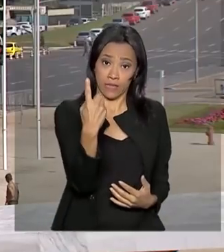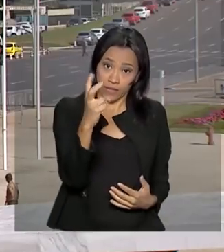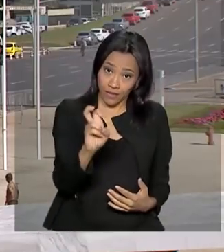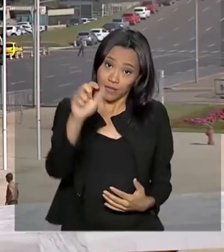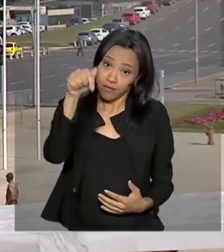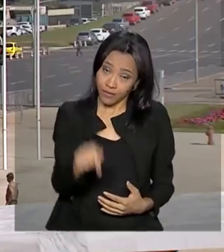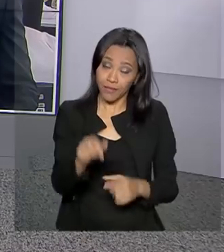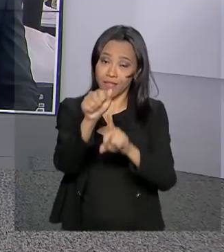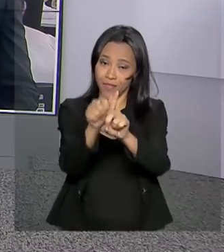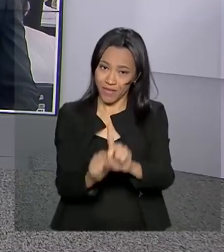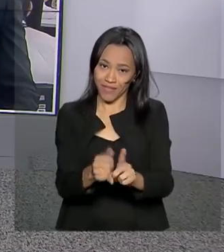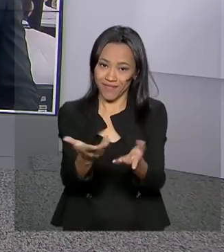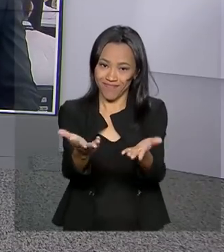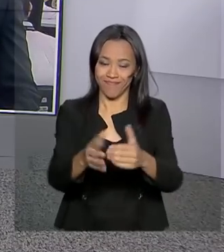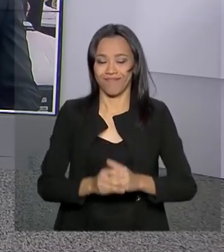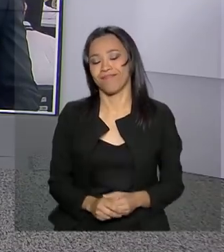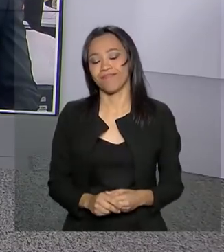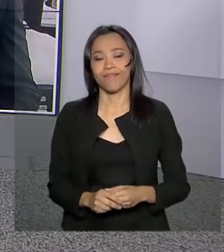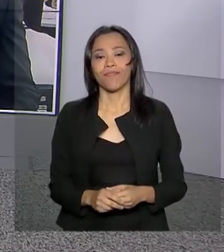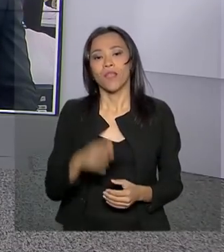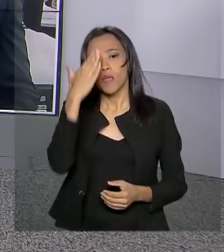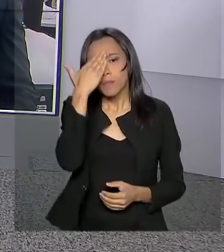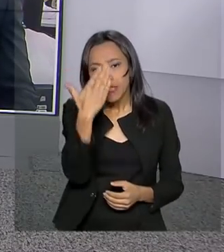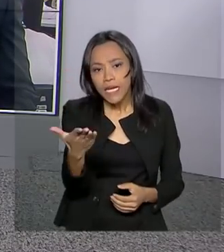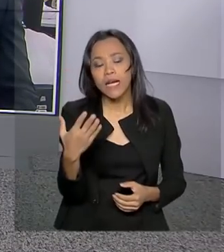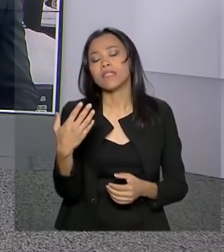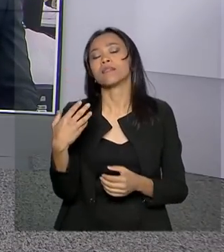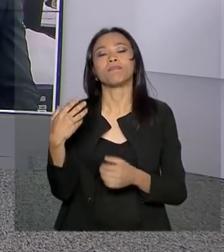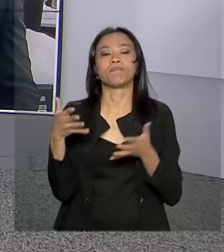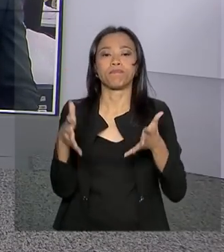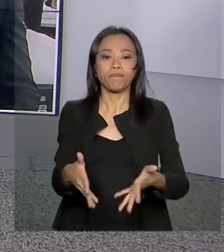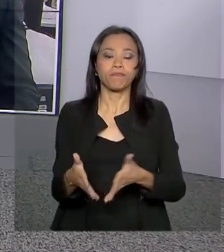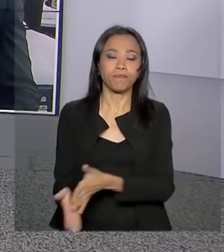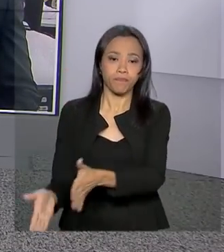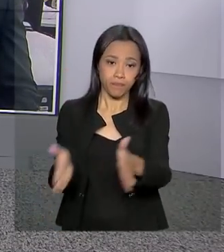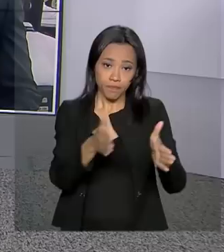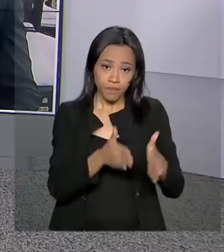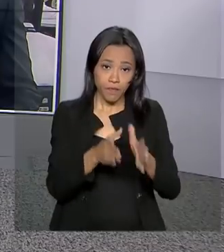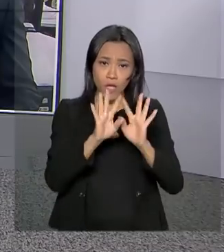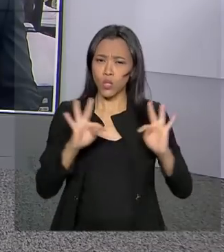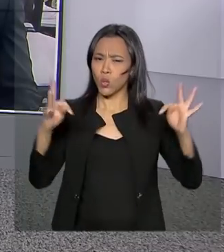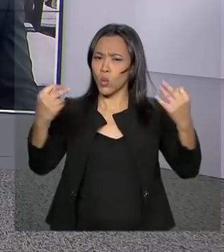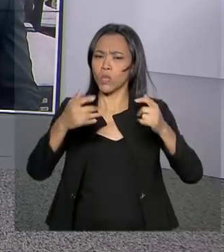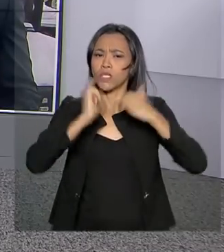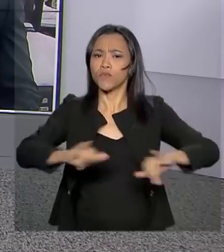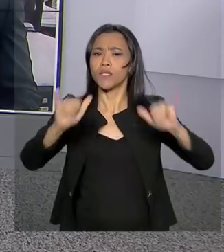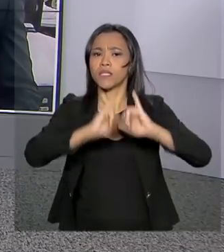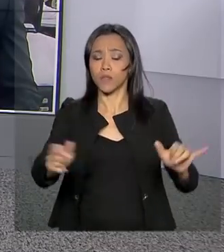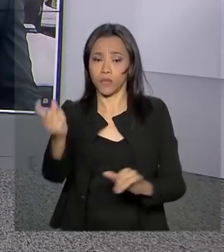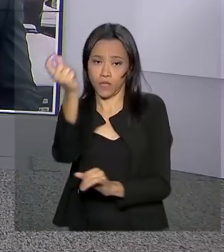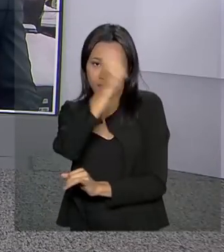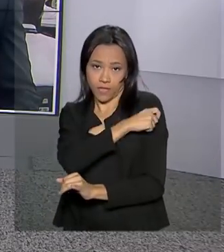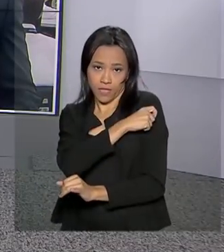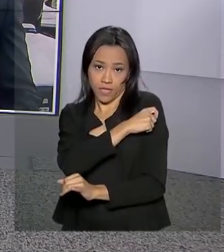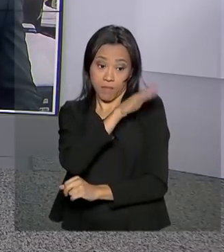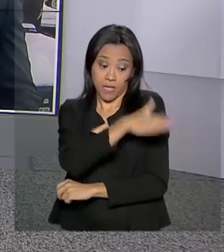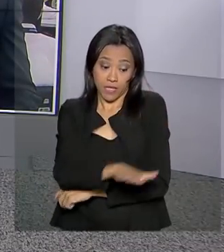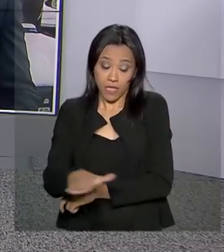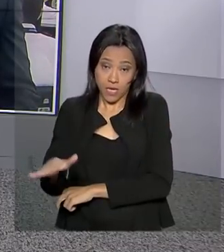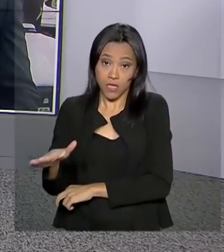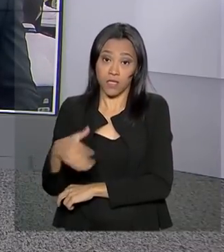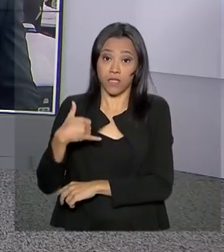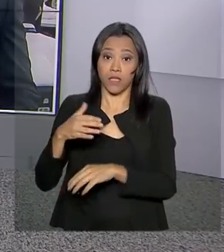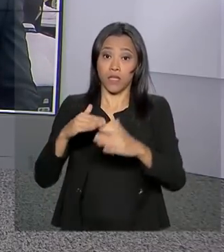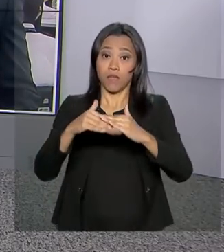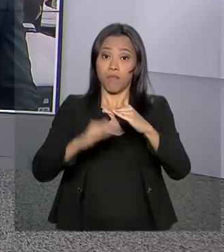É isso, Carla, eu volto com você. Obrigada, Selma, pela sua participação. Todas as campanhas de vacinação destinadas a crianças menores de 2